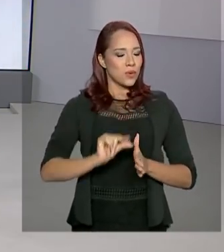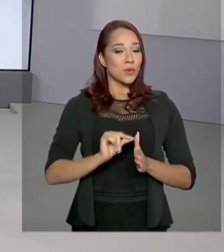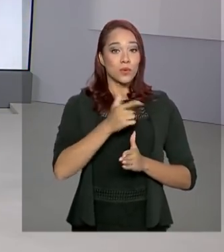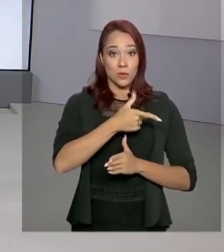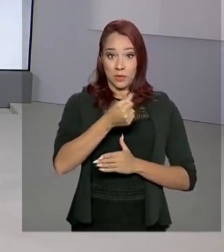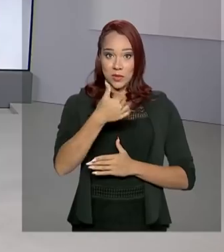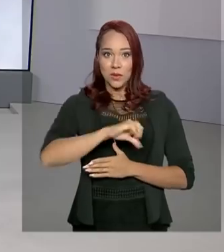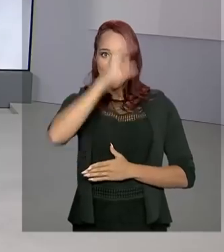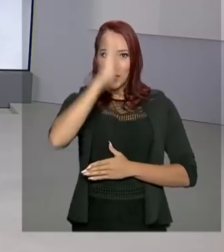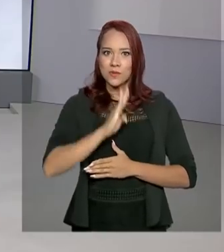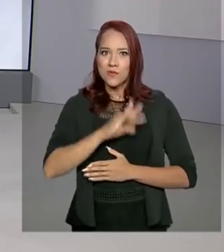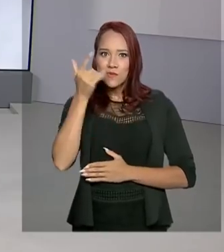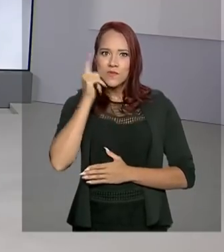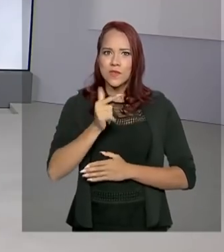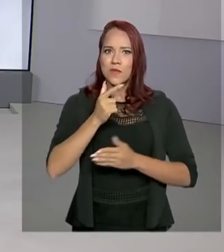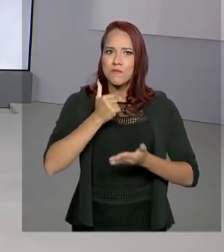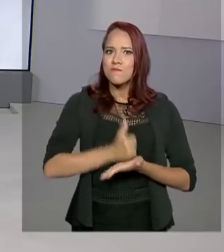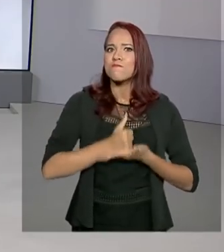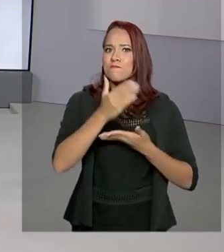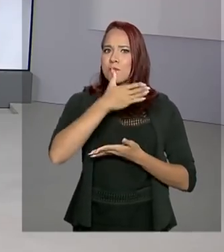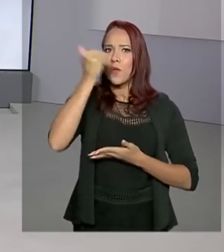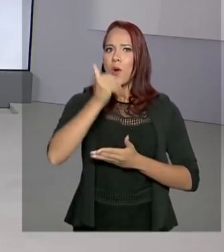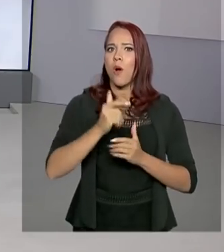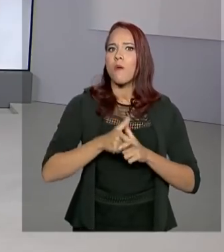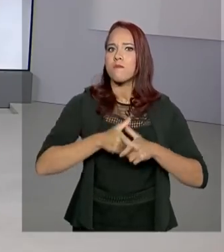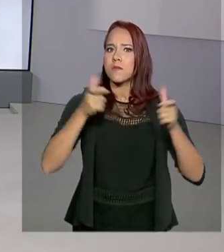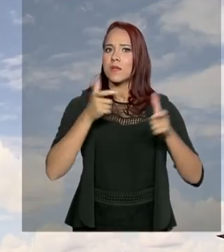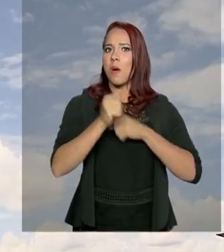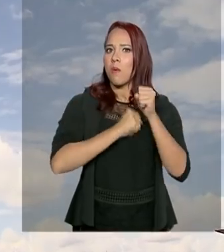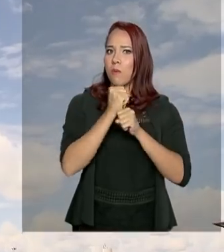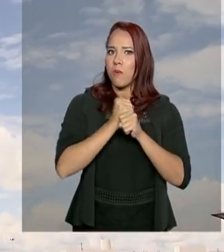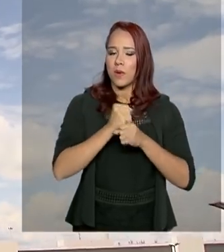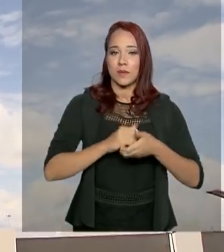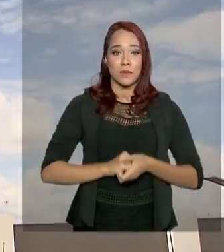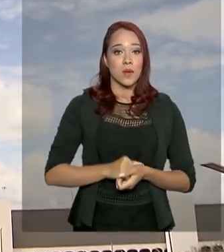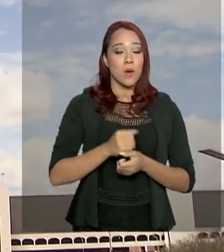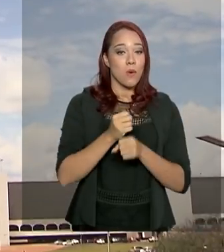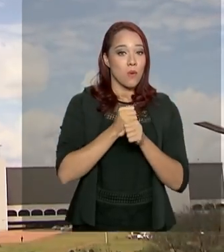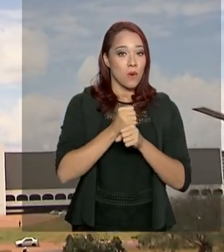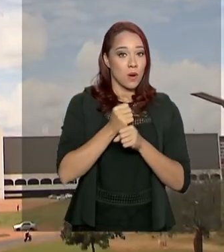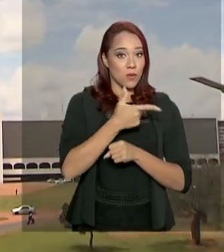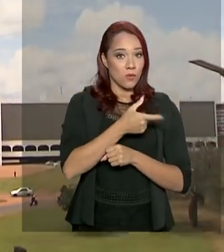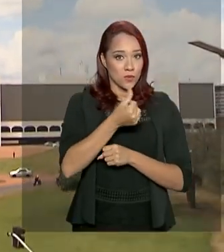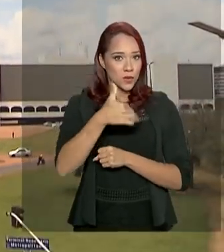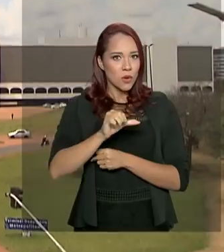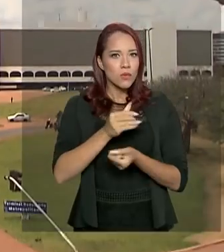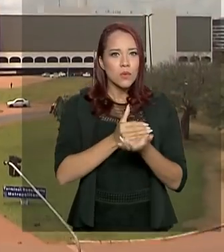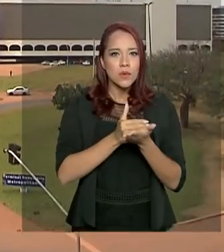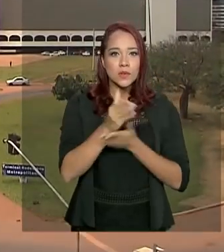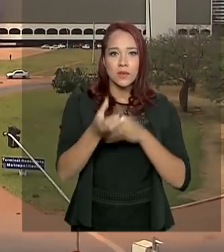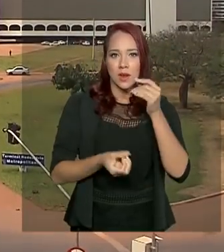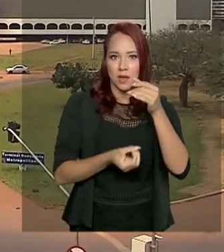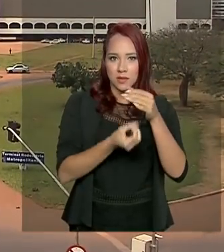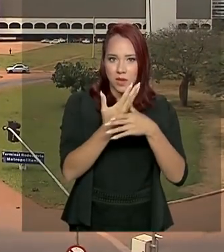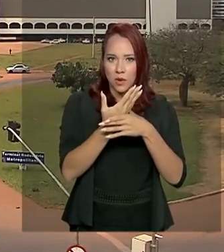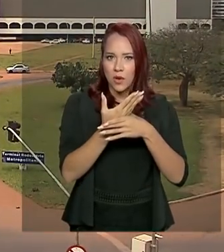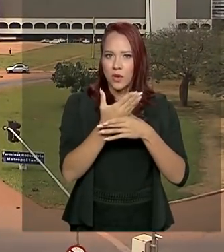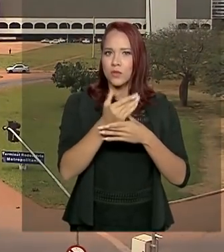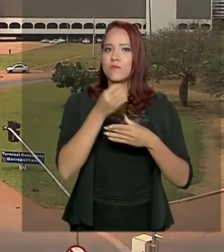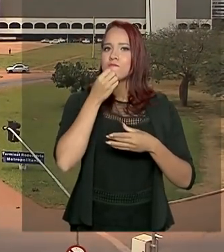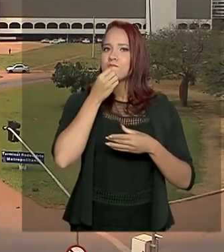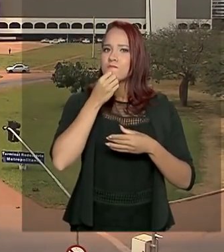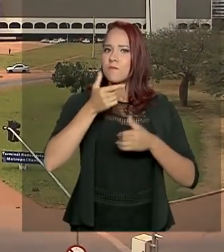o Brasil acabou superando a previsão de crescimento para o ano. O ano de 2019 começou com a criação de um super